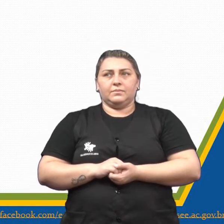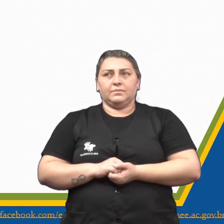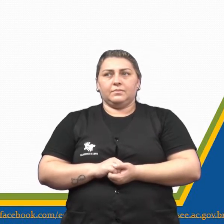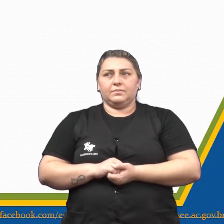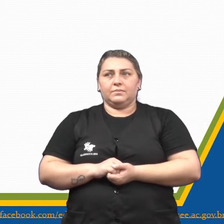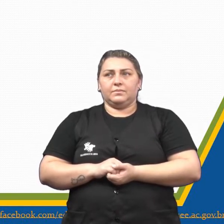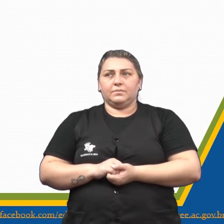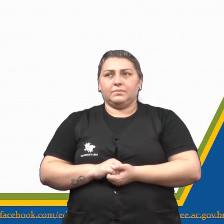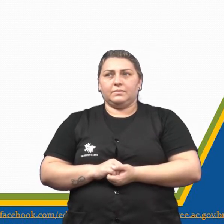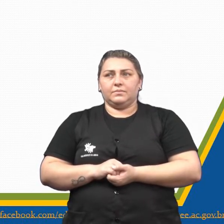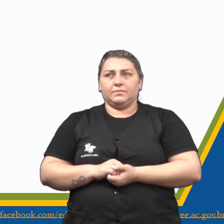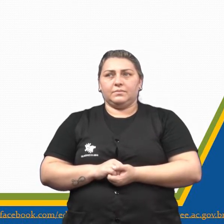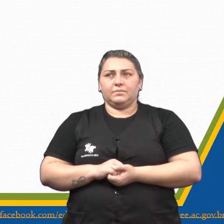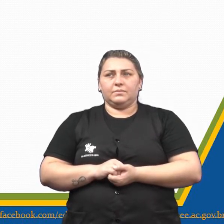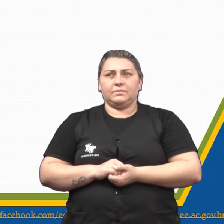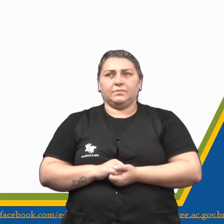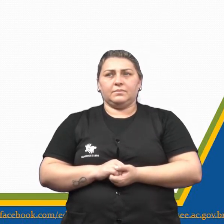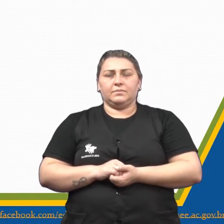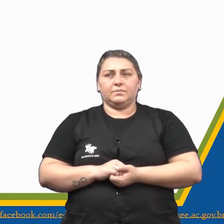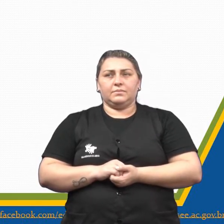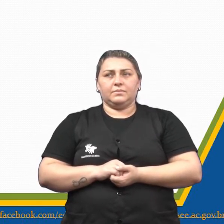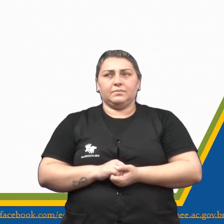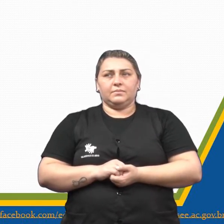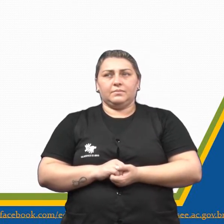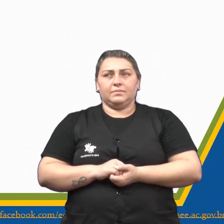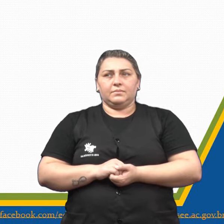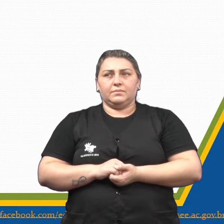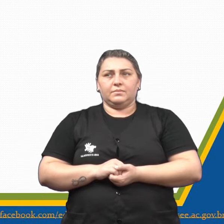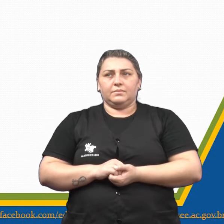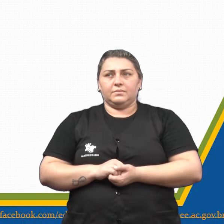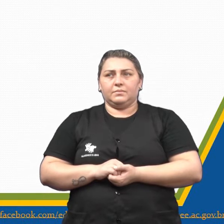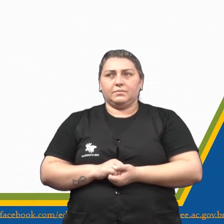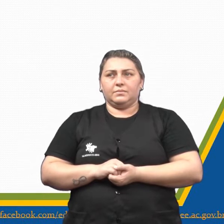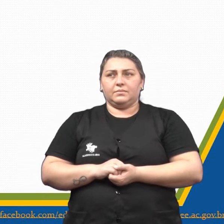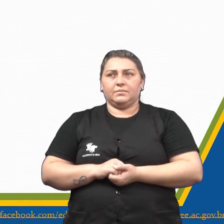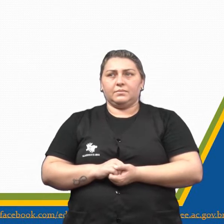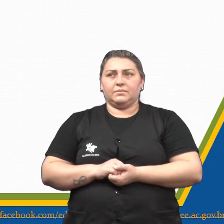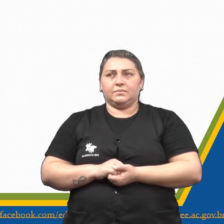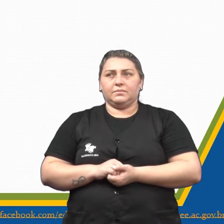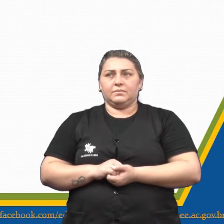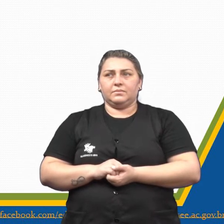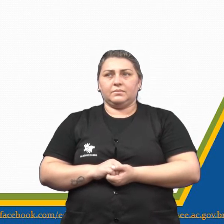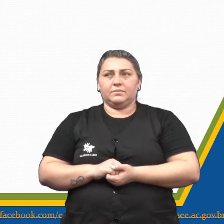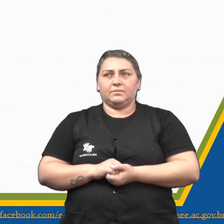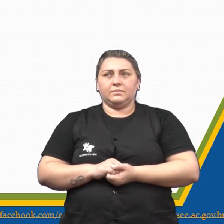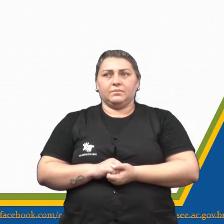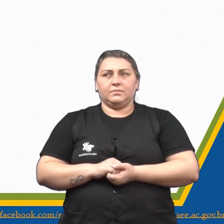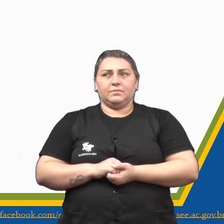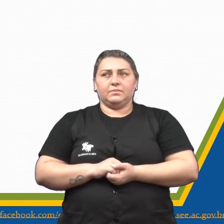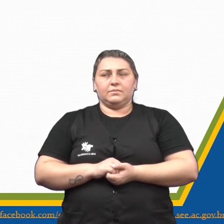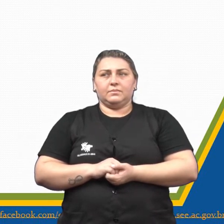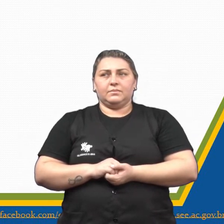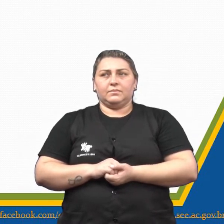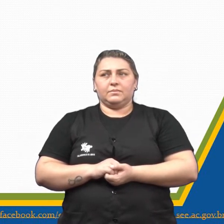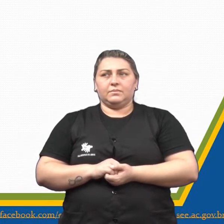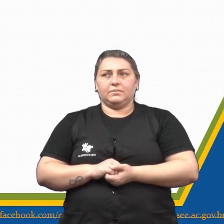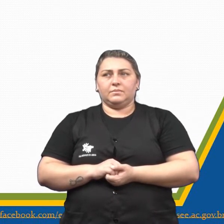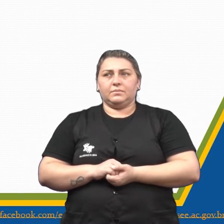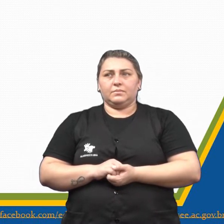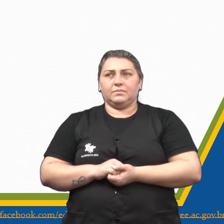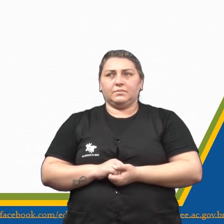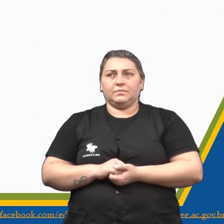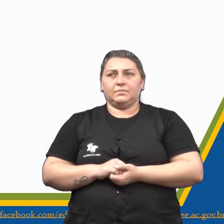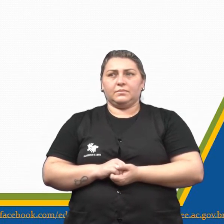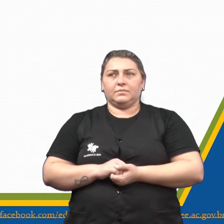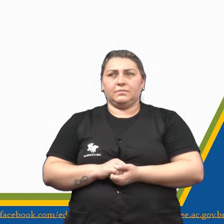enfermo. O animal que mais me gostou foi o mono. Disfrutamos muito vendo como trepava,